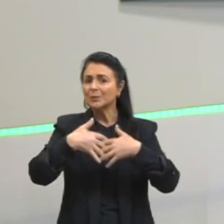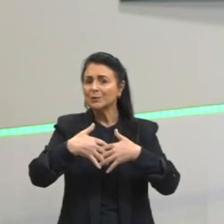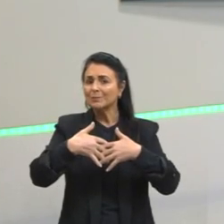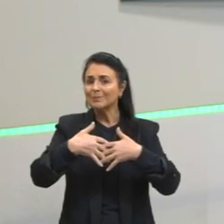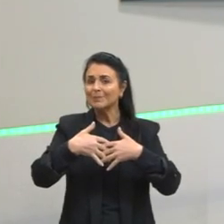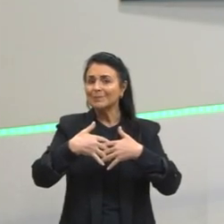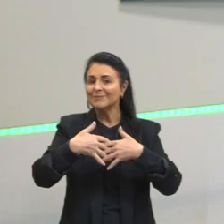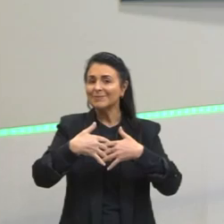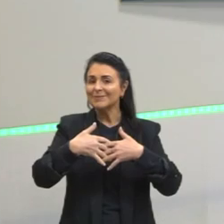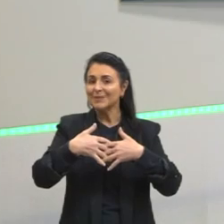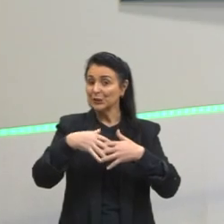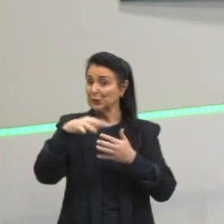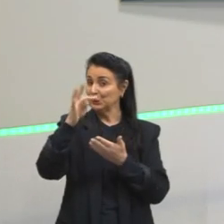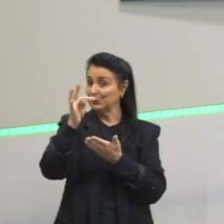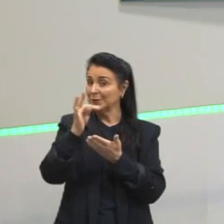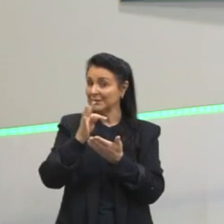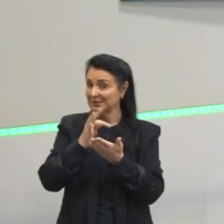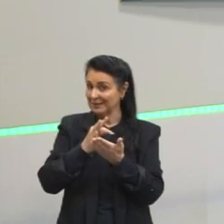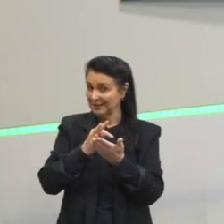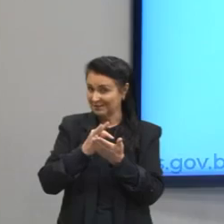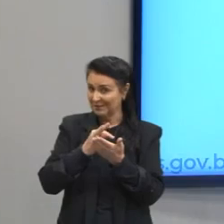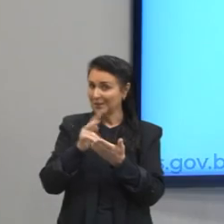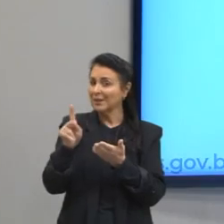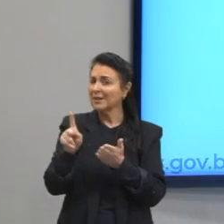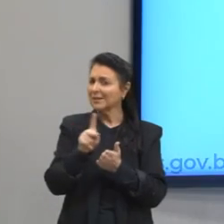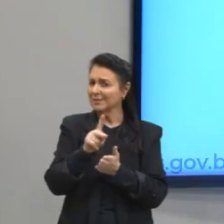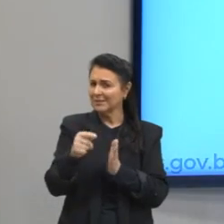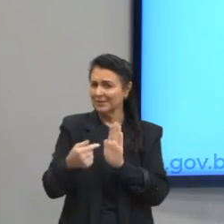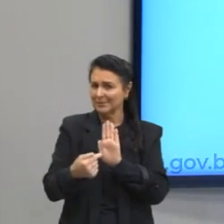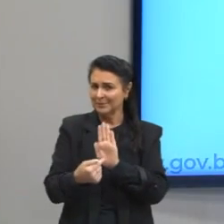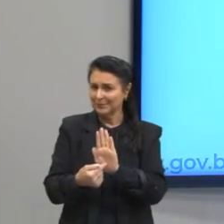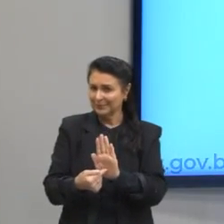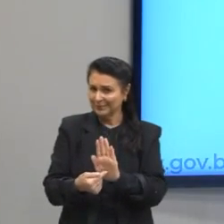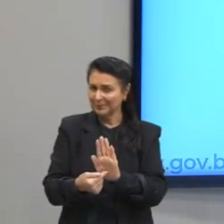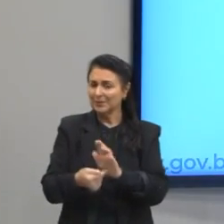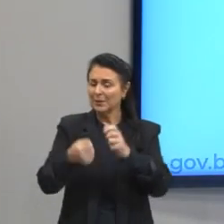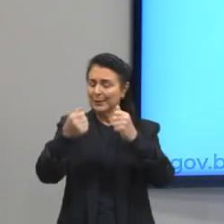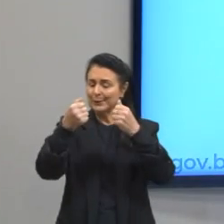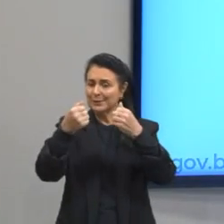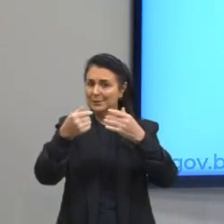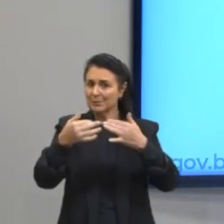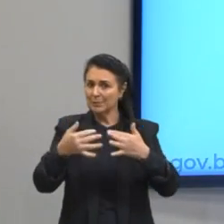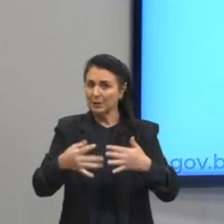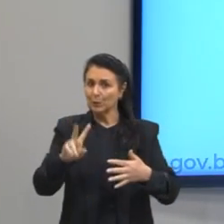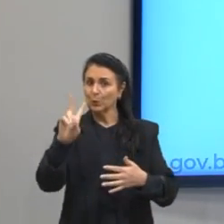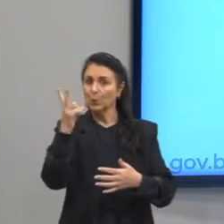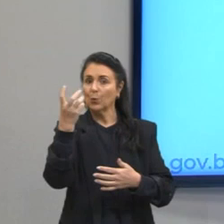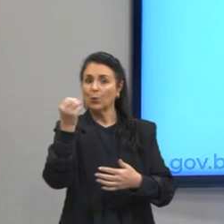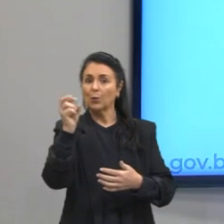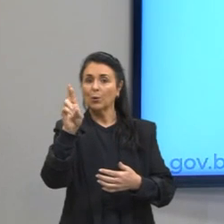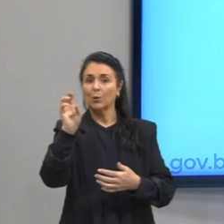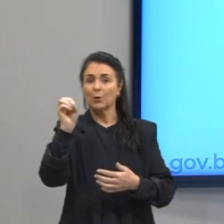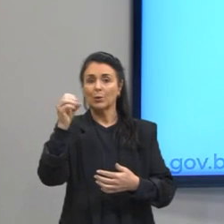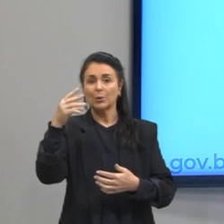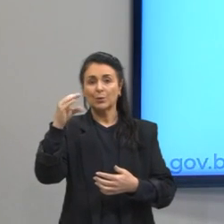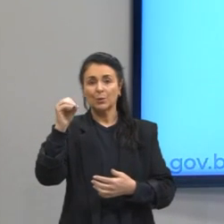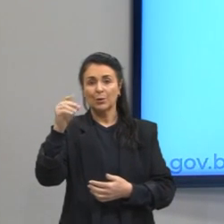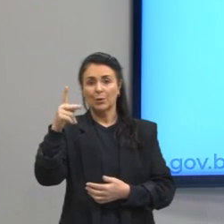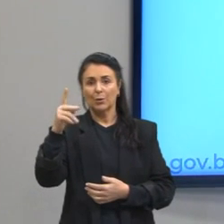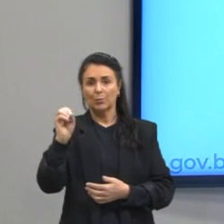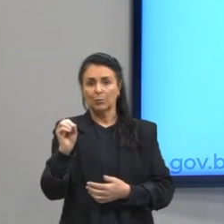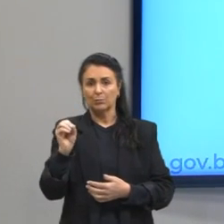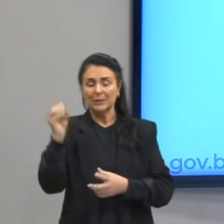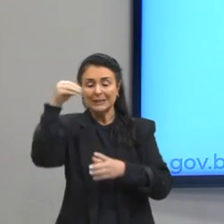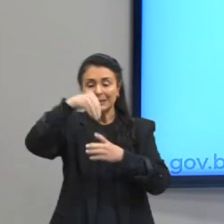que esse texto aqui, que fala sobre horóscopo, tem socialmente.